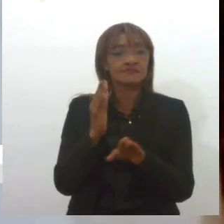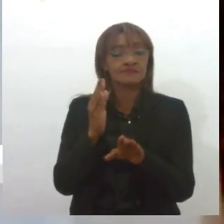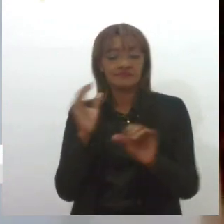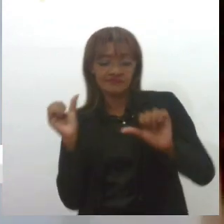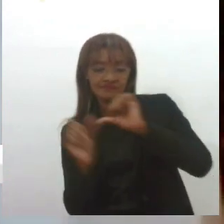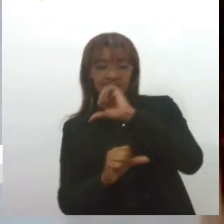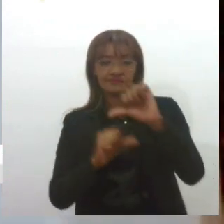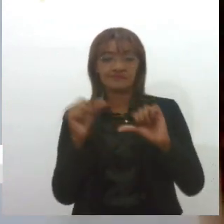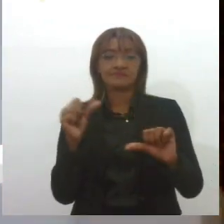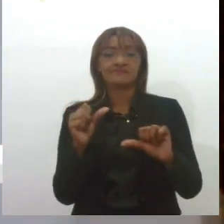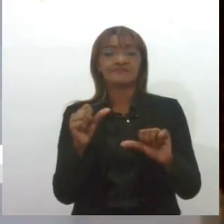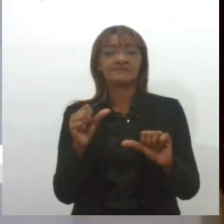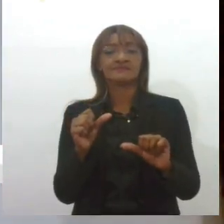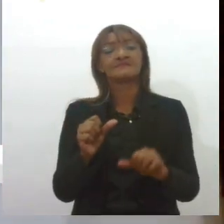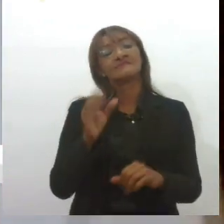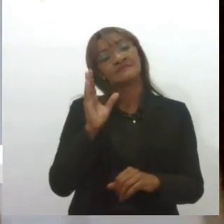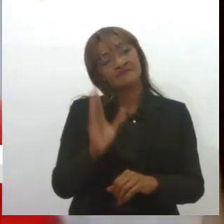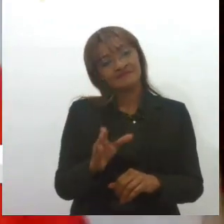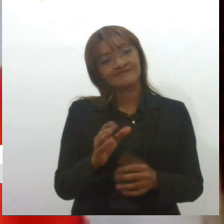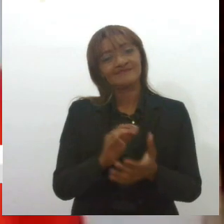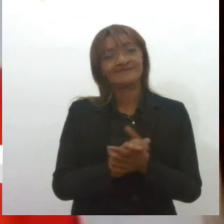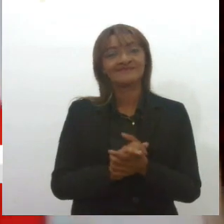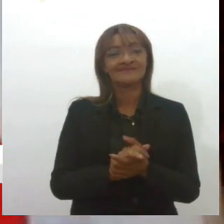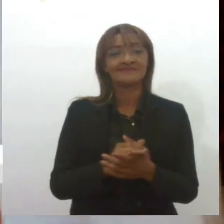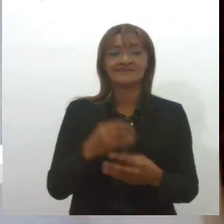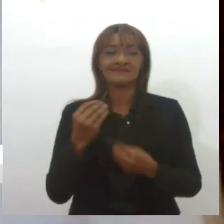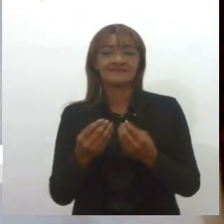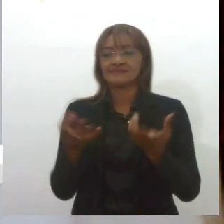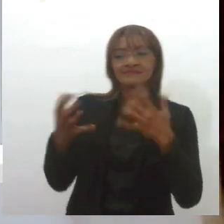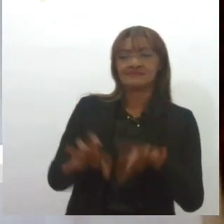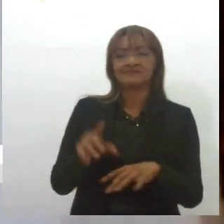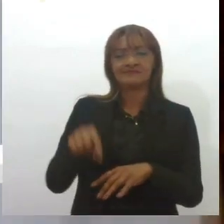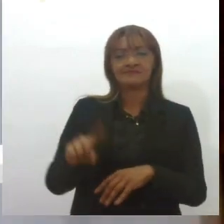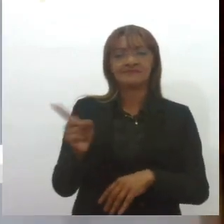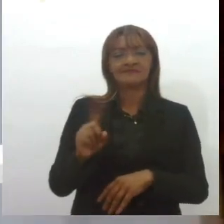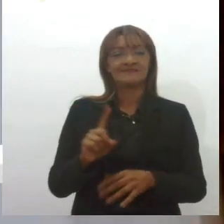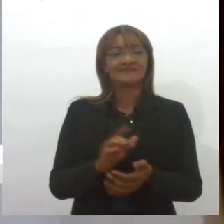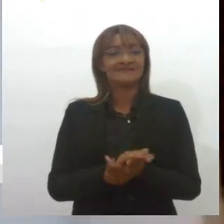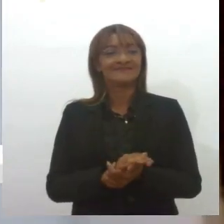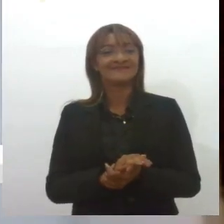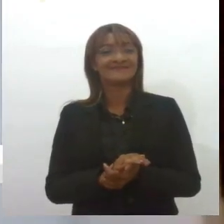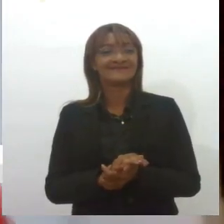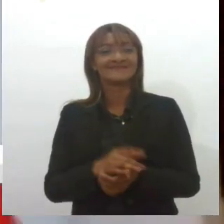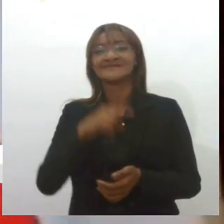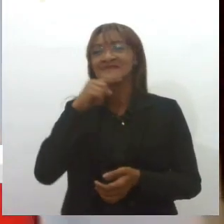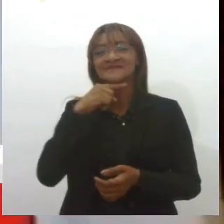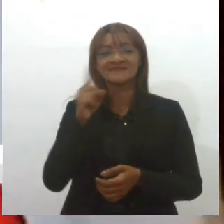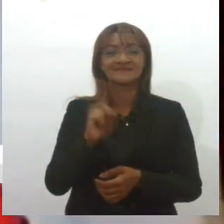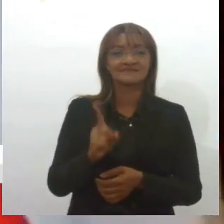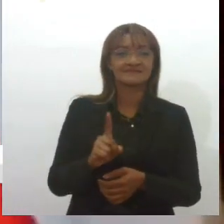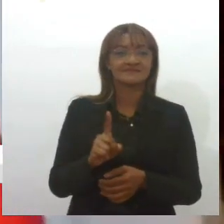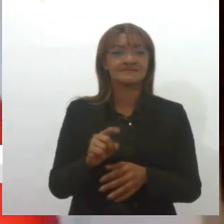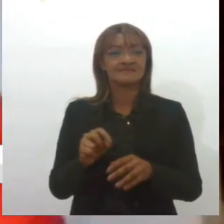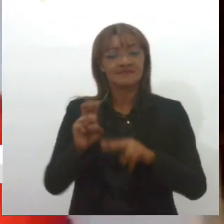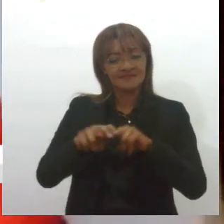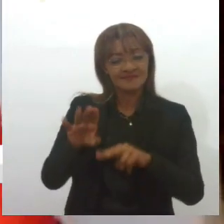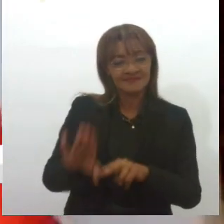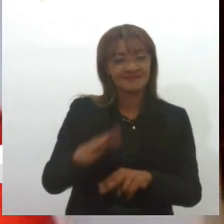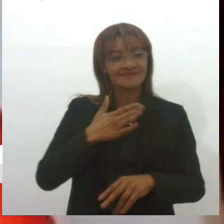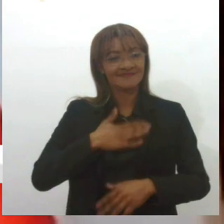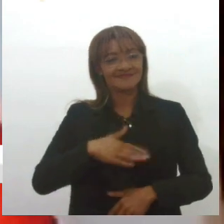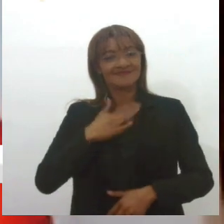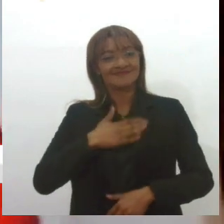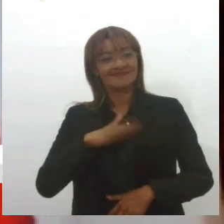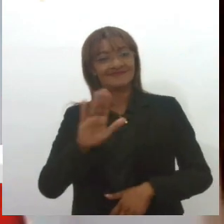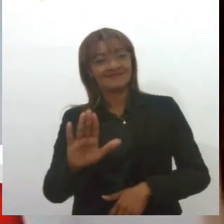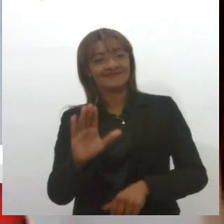ali, das amarras, e querer sair, não caigo mais aqui, me deixe sair, gente, não consigo mais, e eles juntando, não, senta aí, fia, fica quietinha aí, sua voz